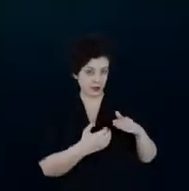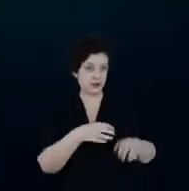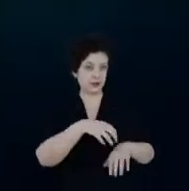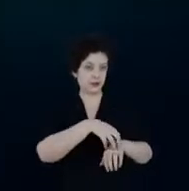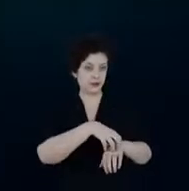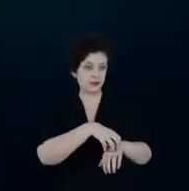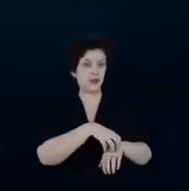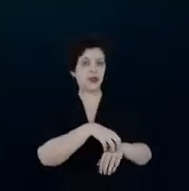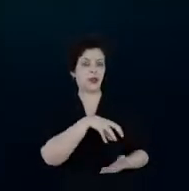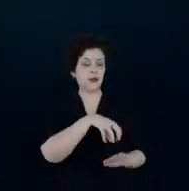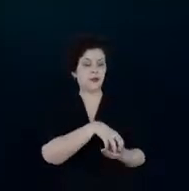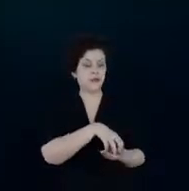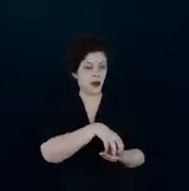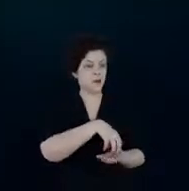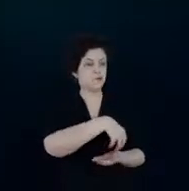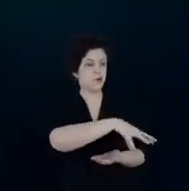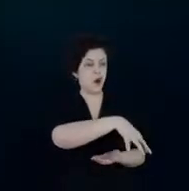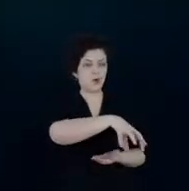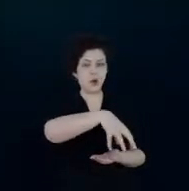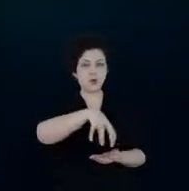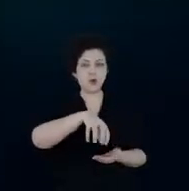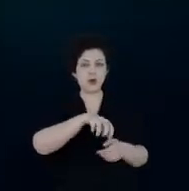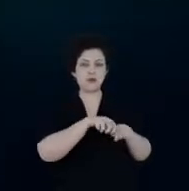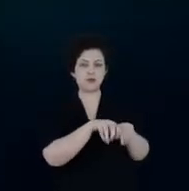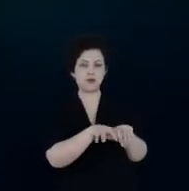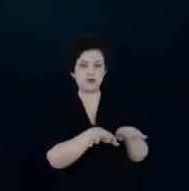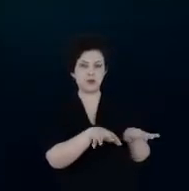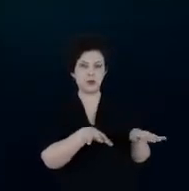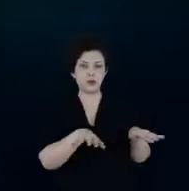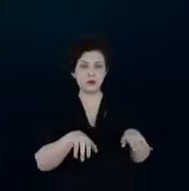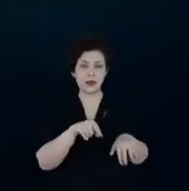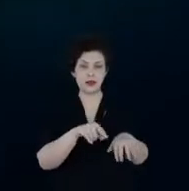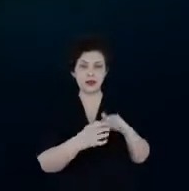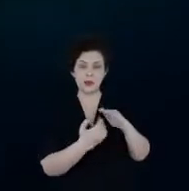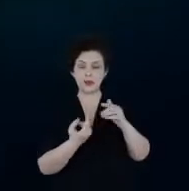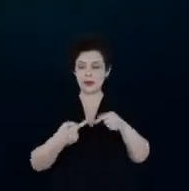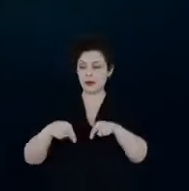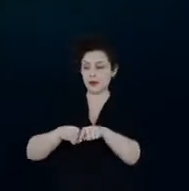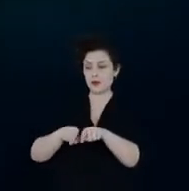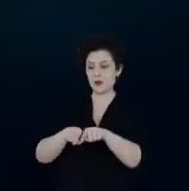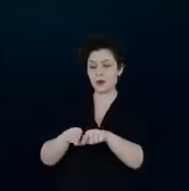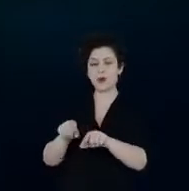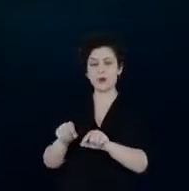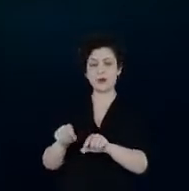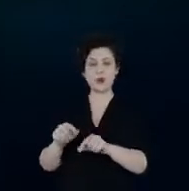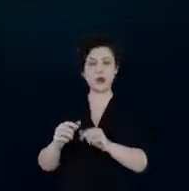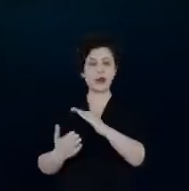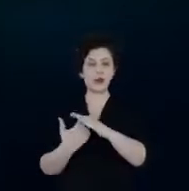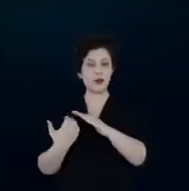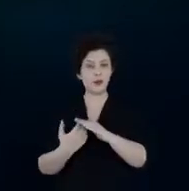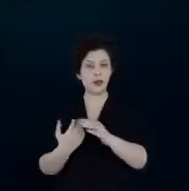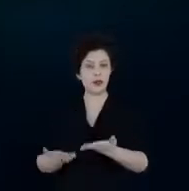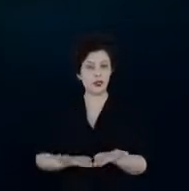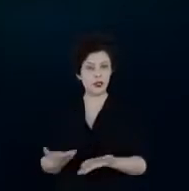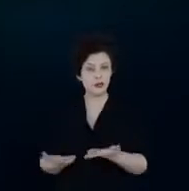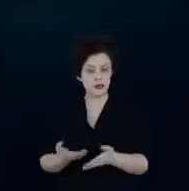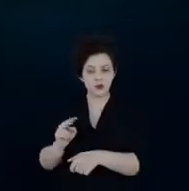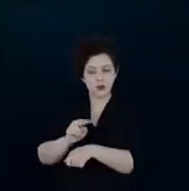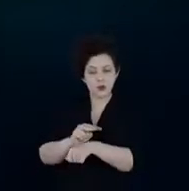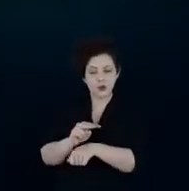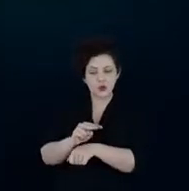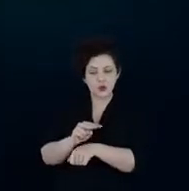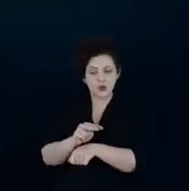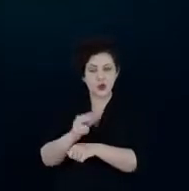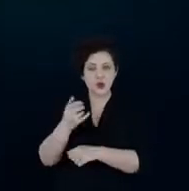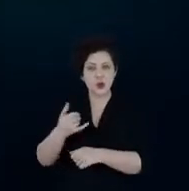elétrica, e essas empresas, em parceria com empresas de serviços de conservação de energia elétrica,